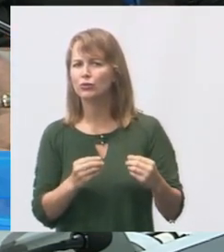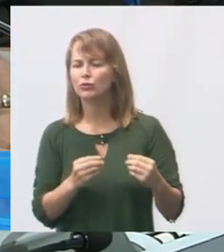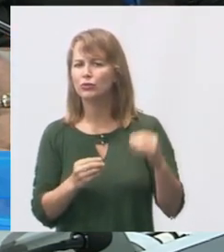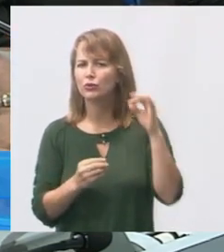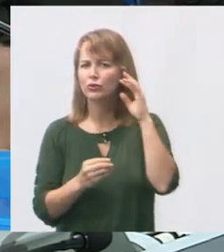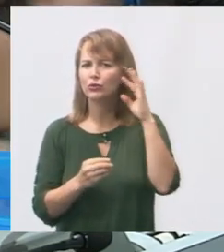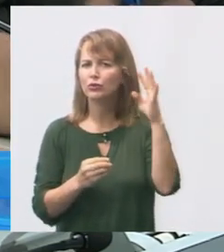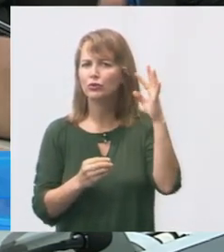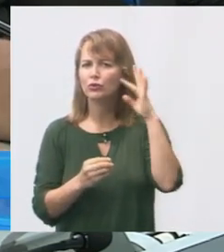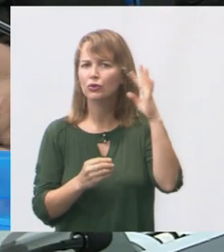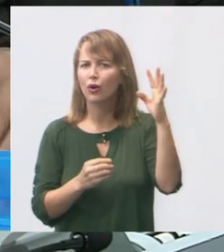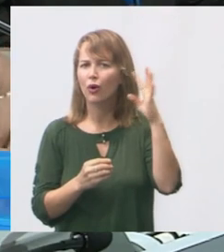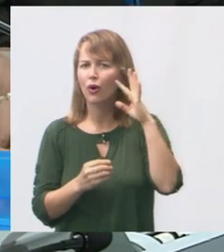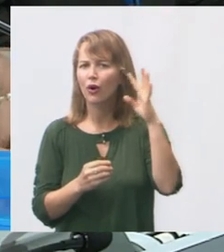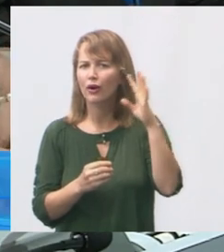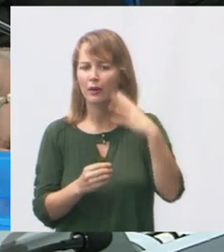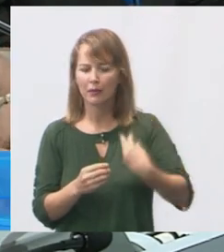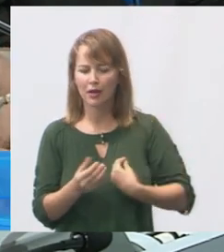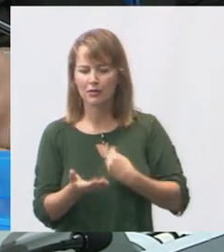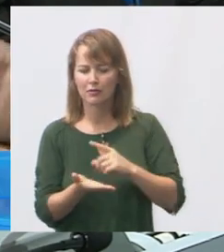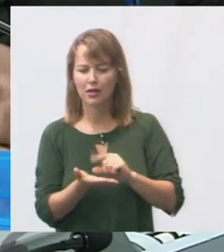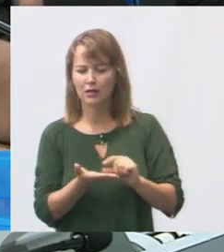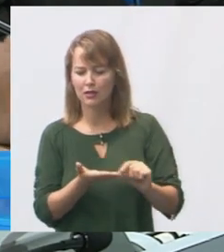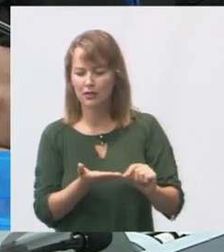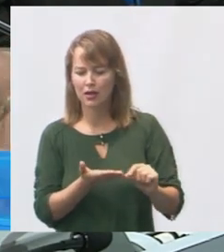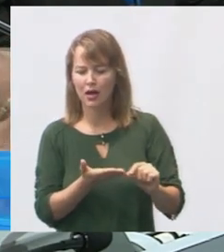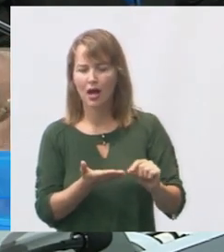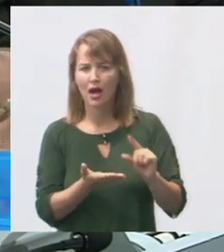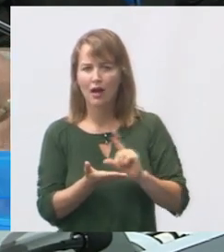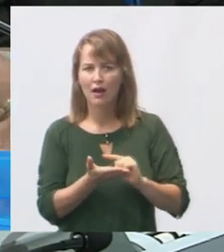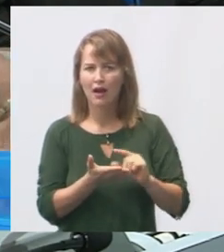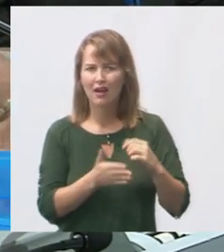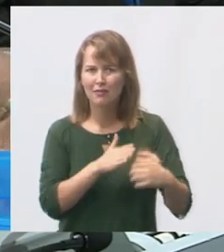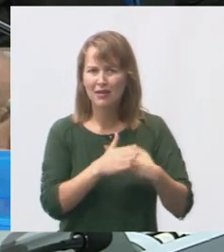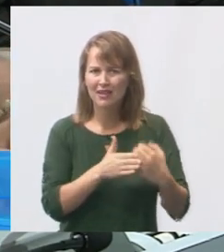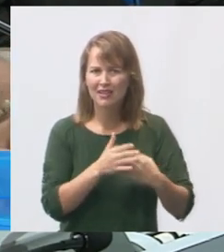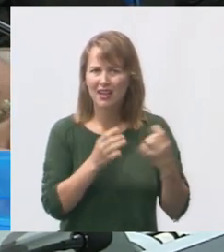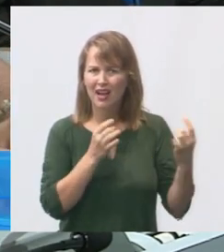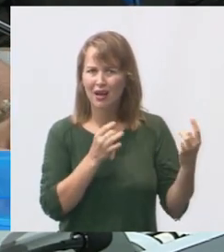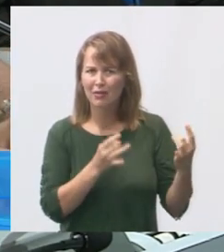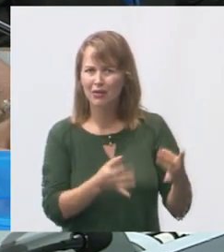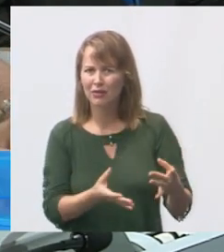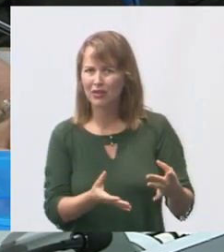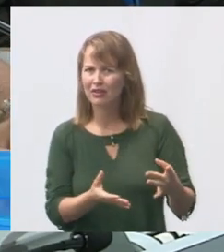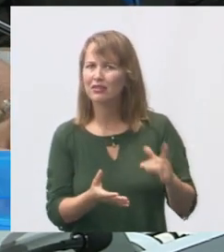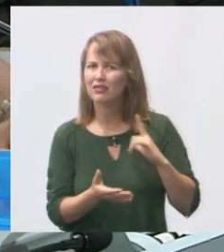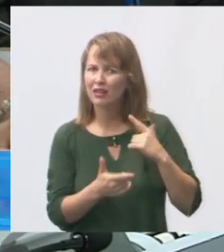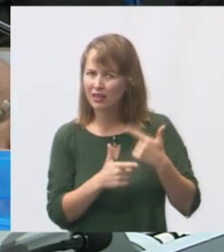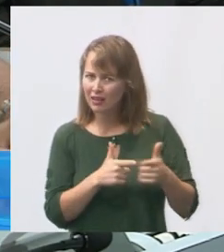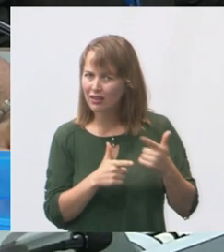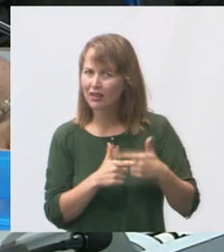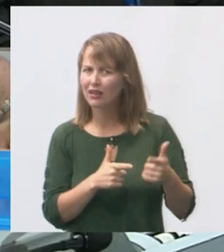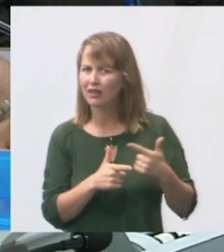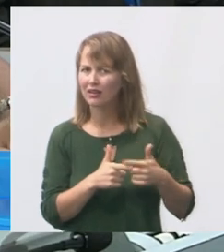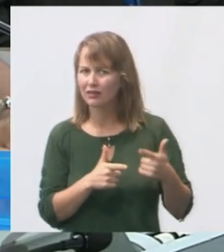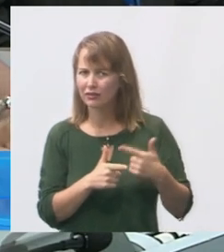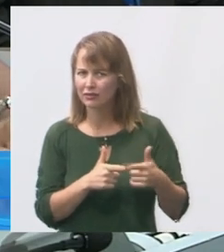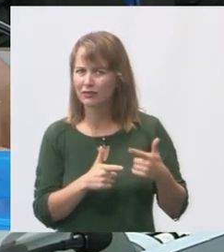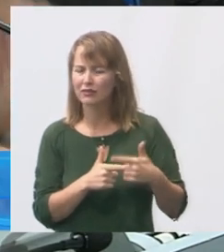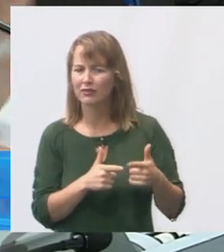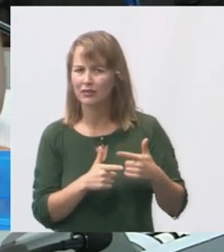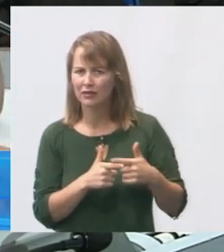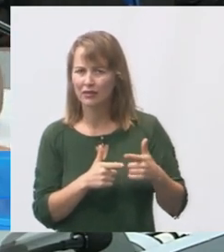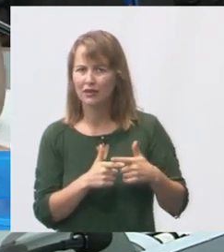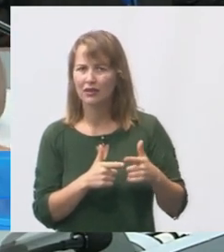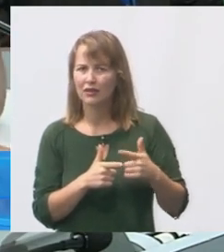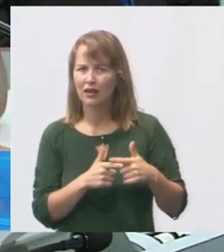público em participar de uma licitação e quem ganha vai abandonar da noite pro dia tem alguma coisa de errado eu até hoje a